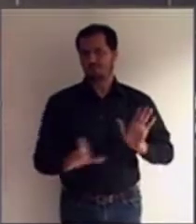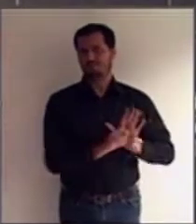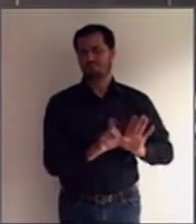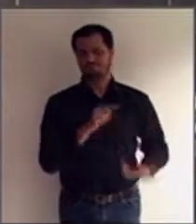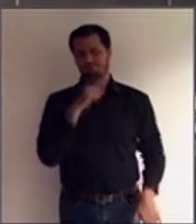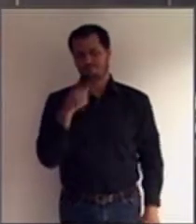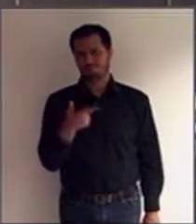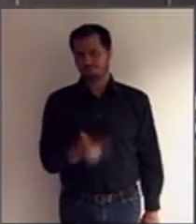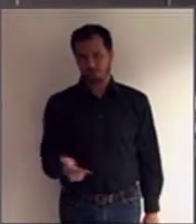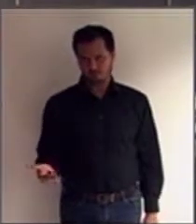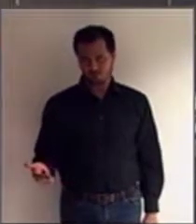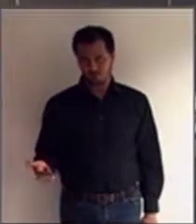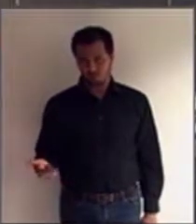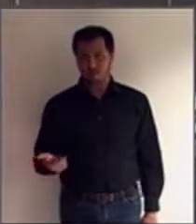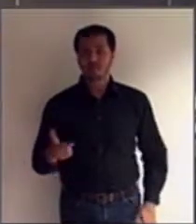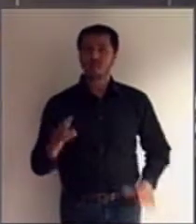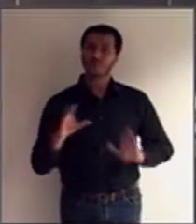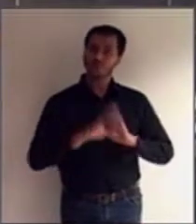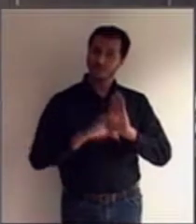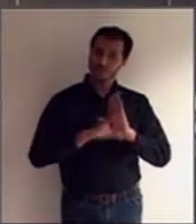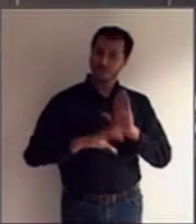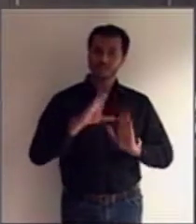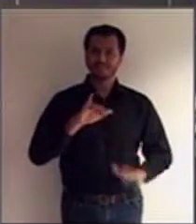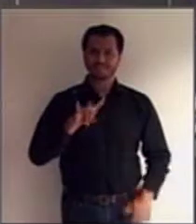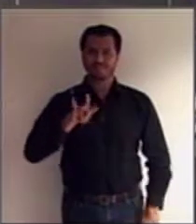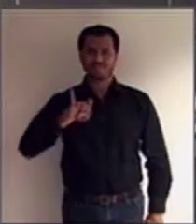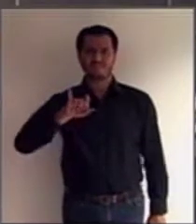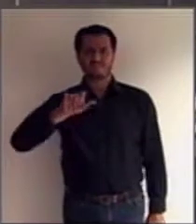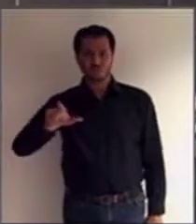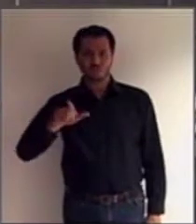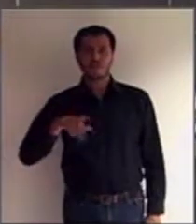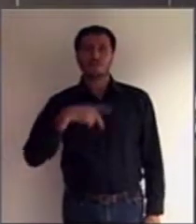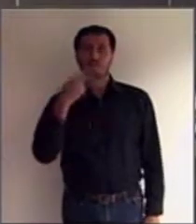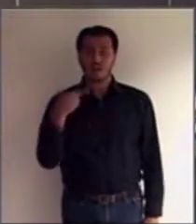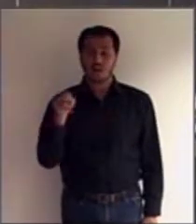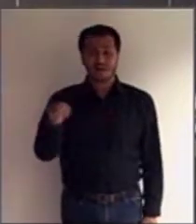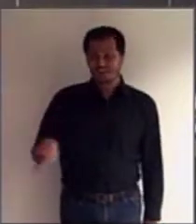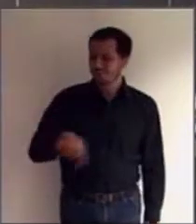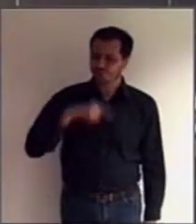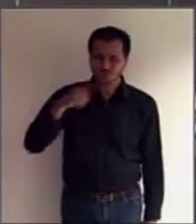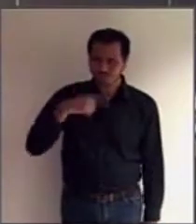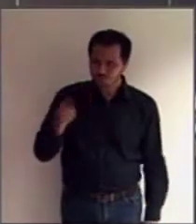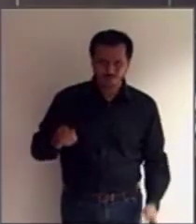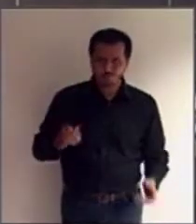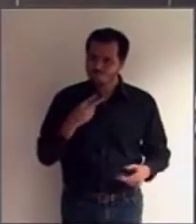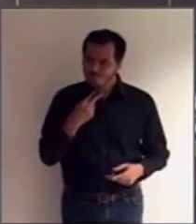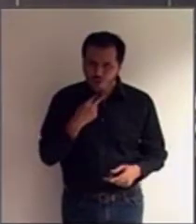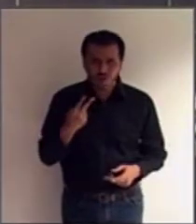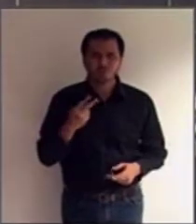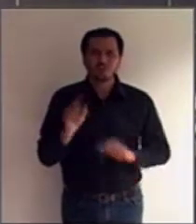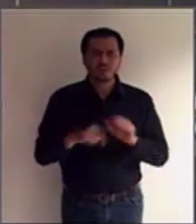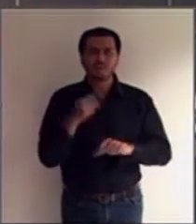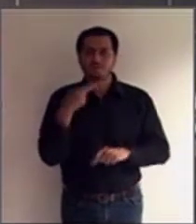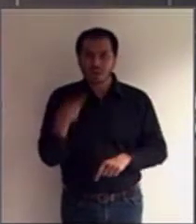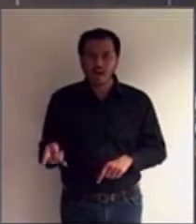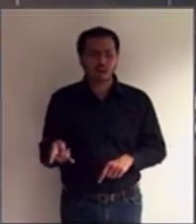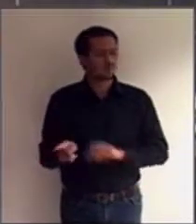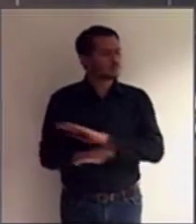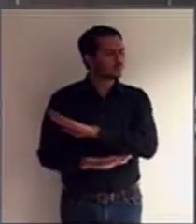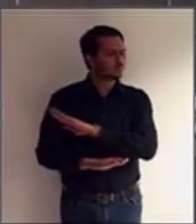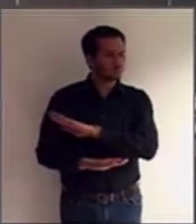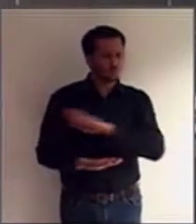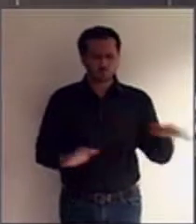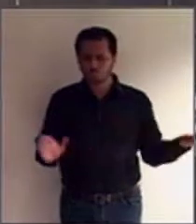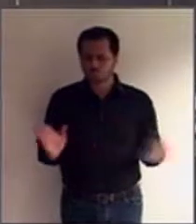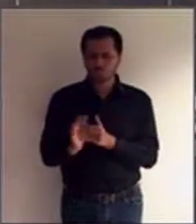O Código Civil chama essa pessoa que não tem nenhuma capacidade legal de absolutamente incapaz